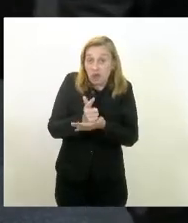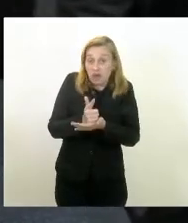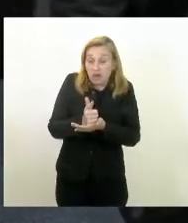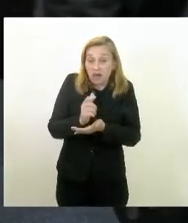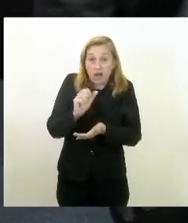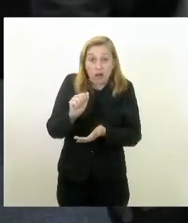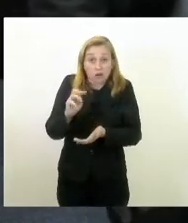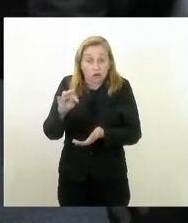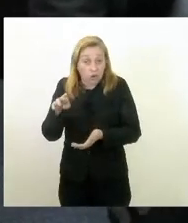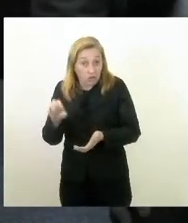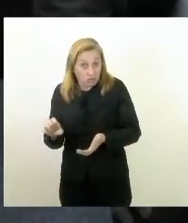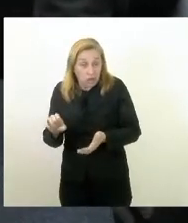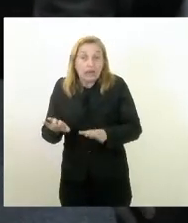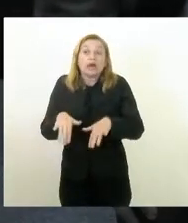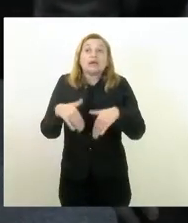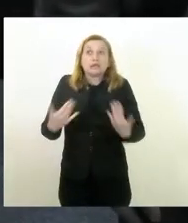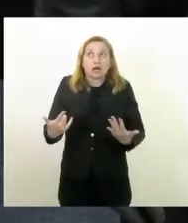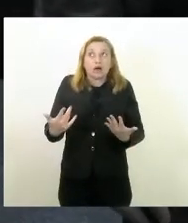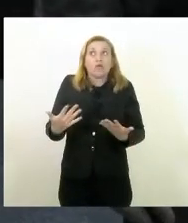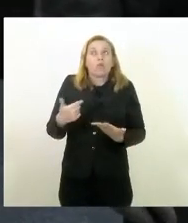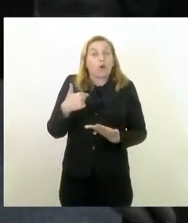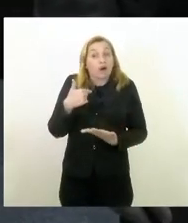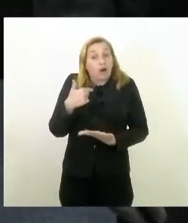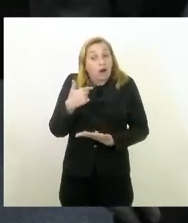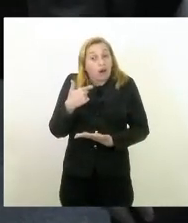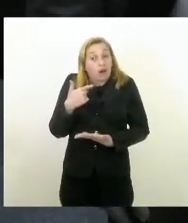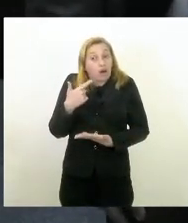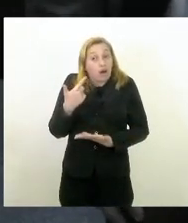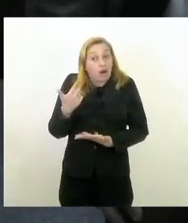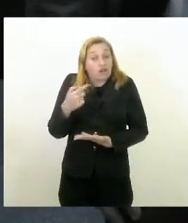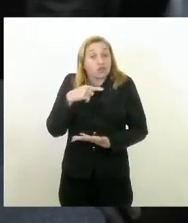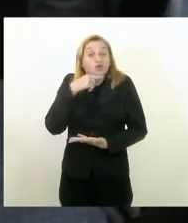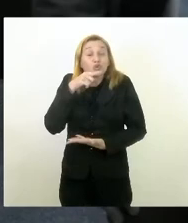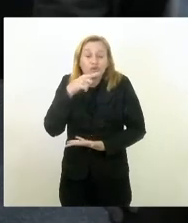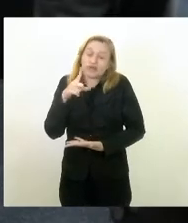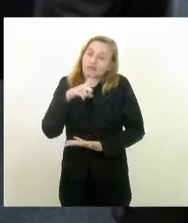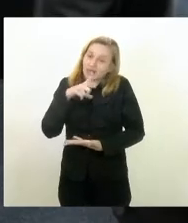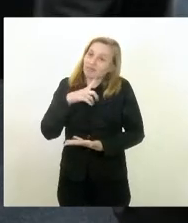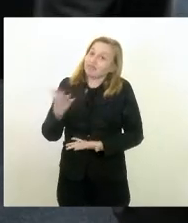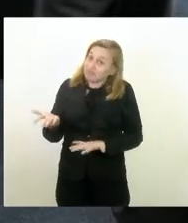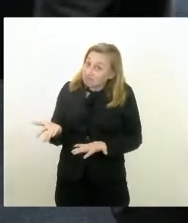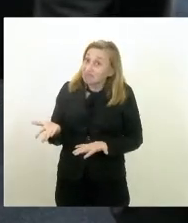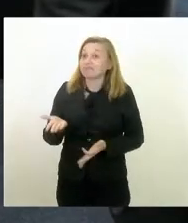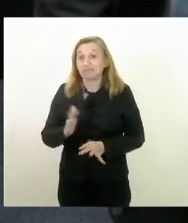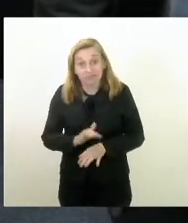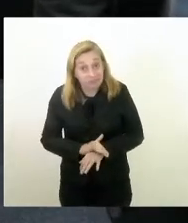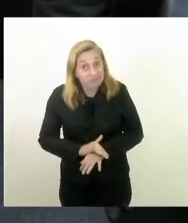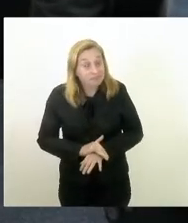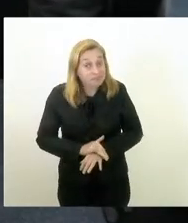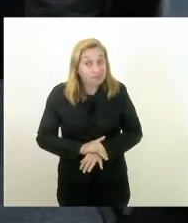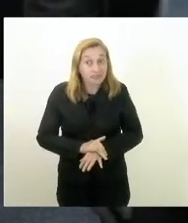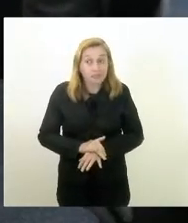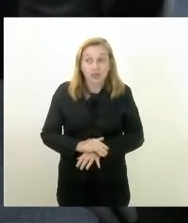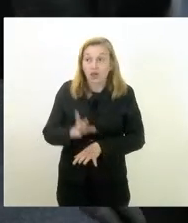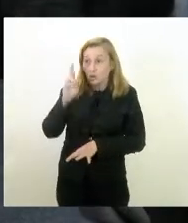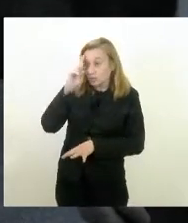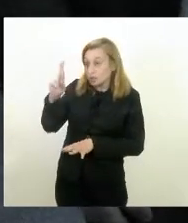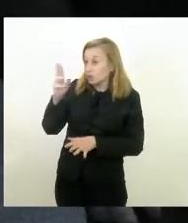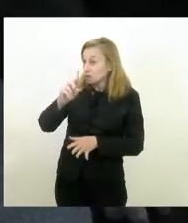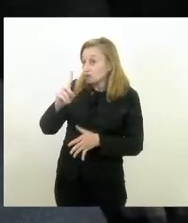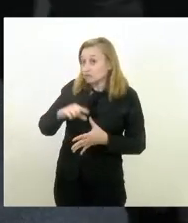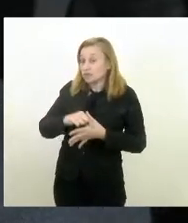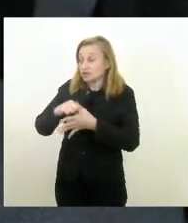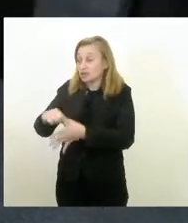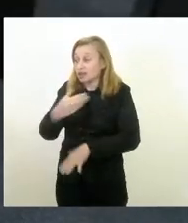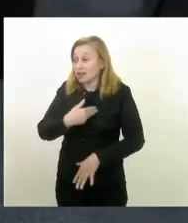outorgue do ágio então fico aqui com essa com essa dúvida claro que o senhor não é o líder do governo